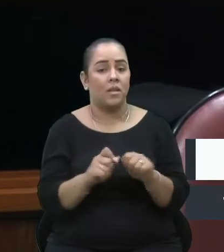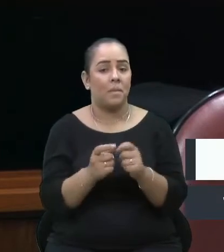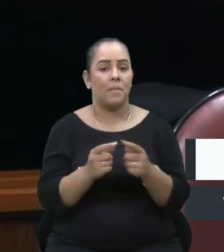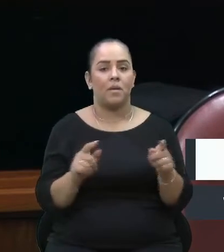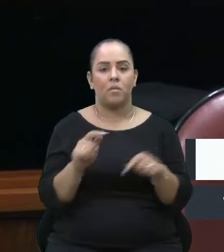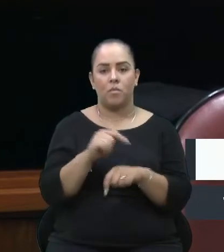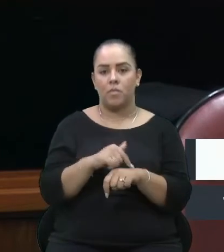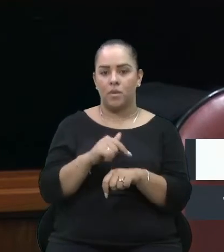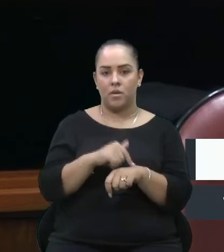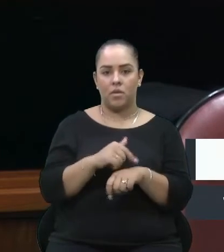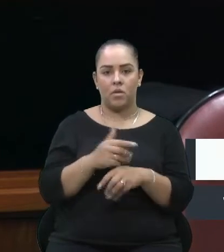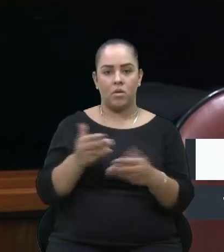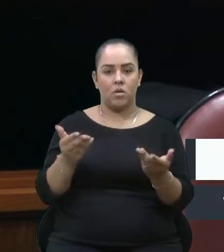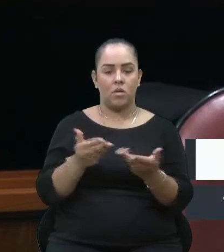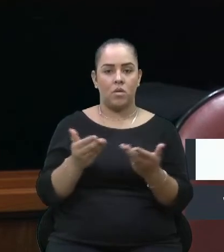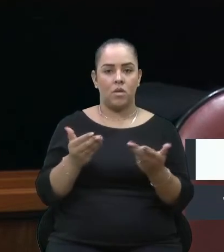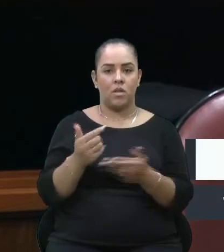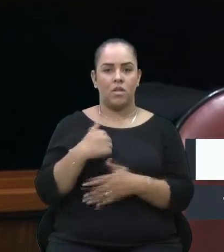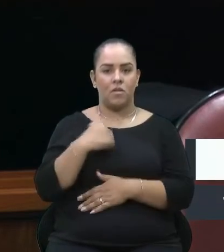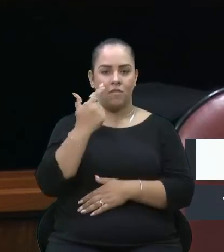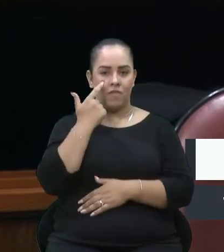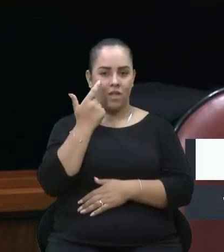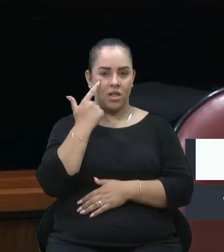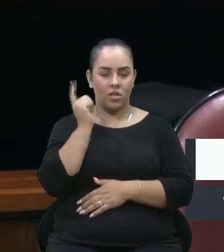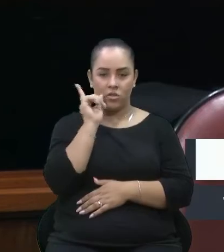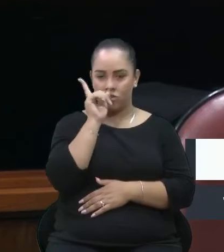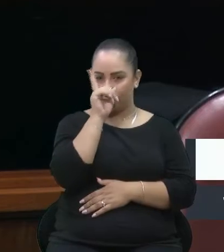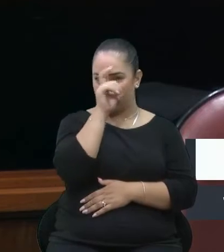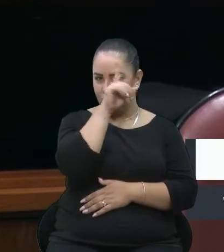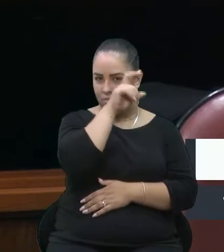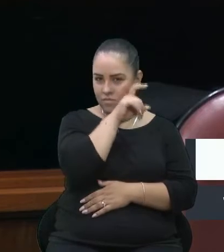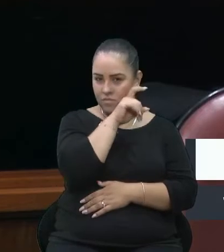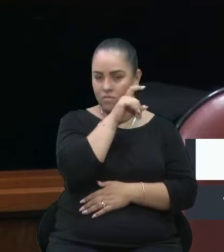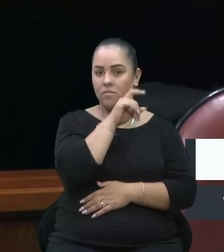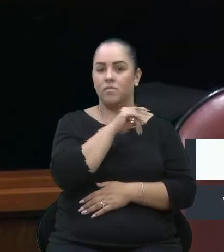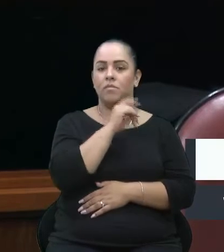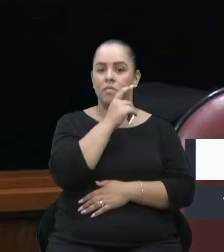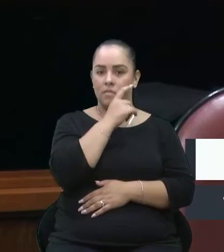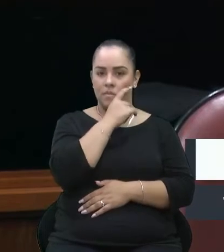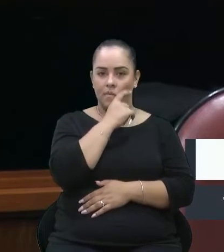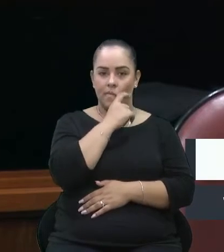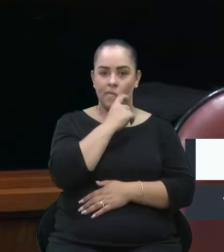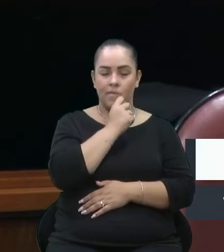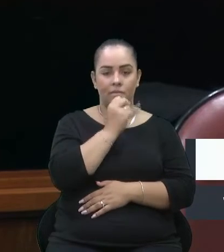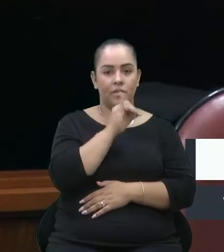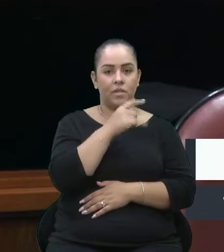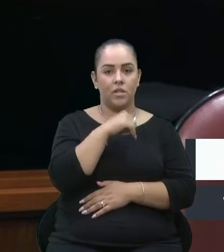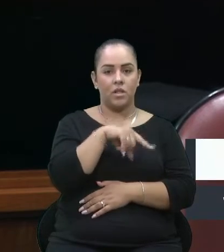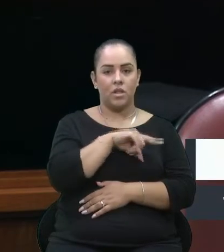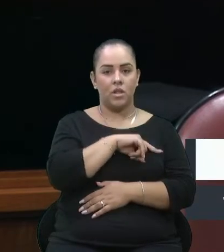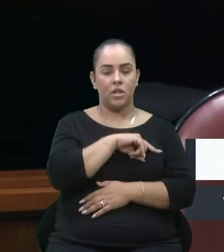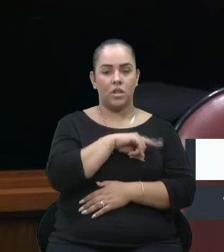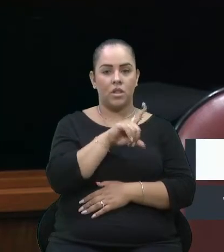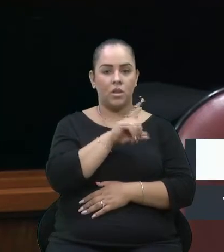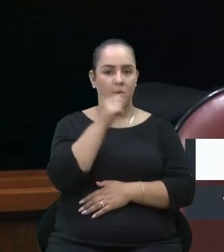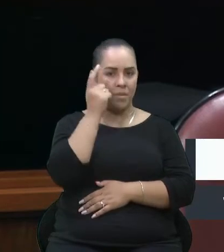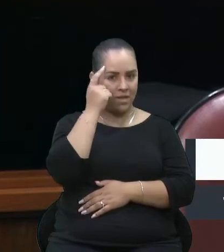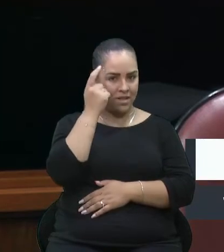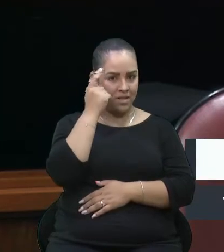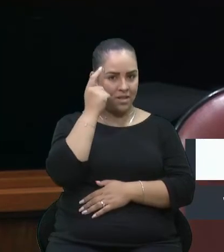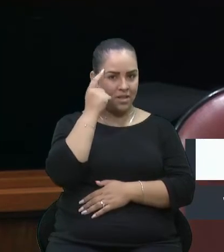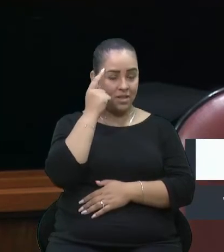momento, vejo com muita dificuldade o transporte, se nós não pensarmos,